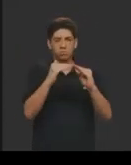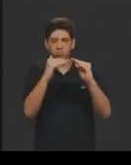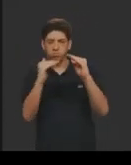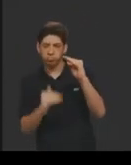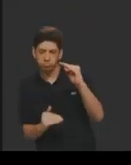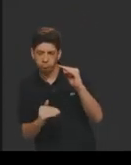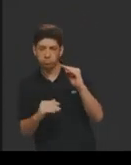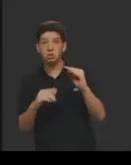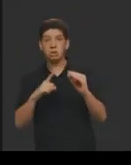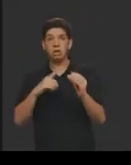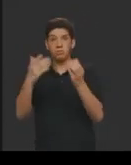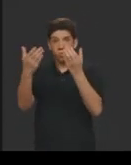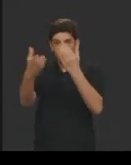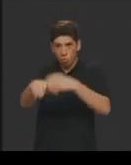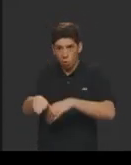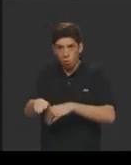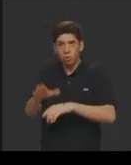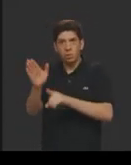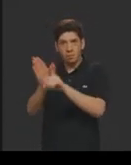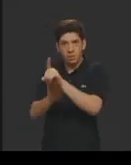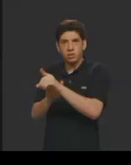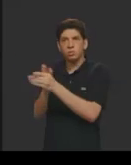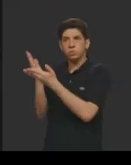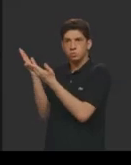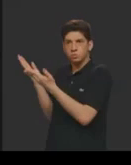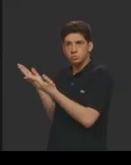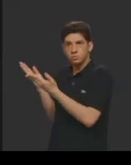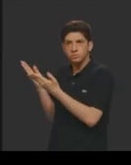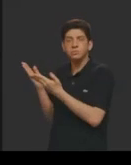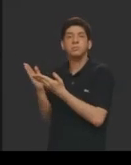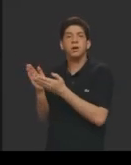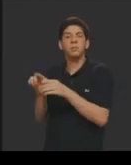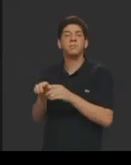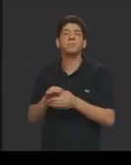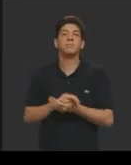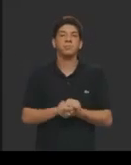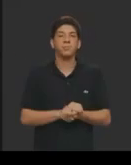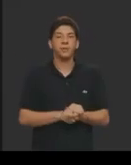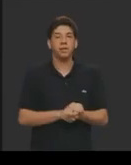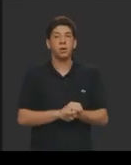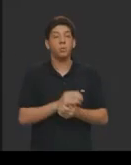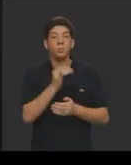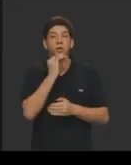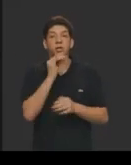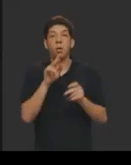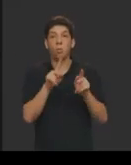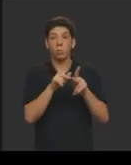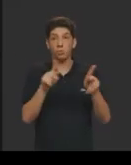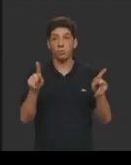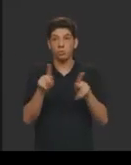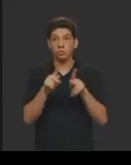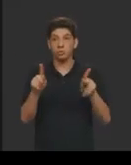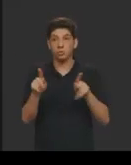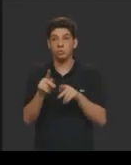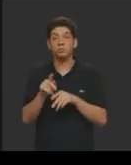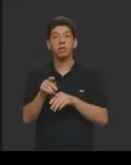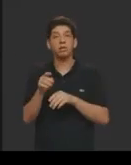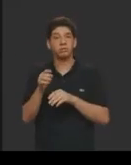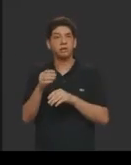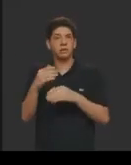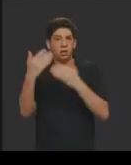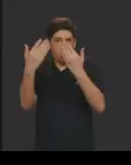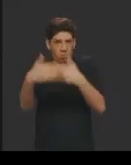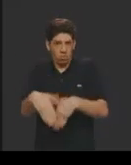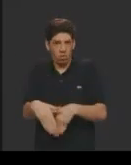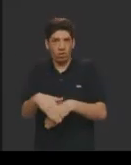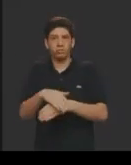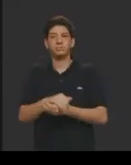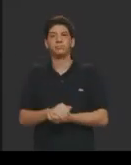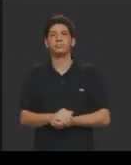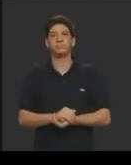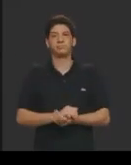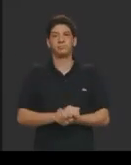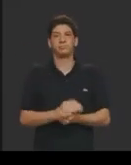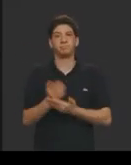livro didático e tudo, aí você vai pegar, e o professor que está fazendo um teste, ele falou, para que seleção